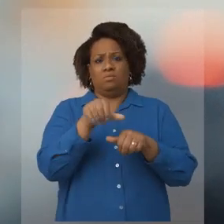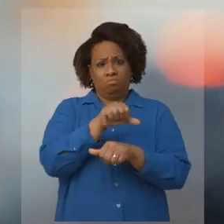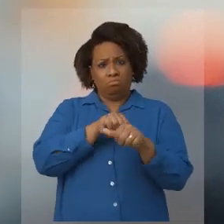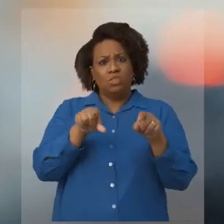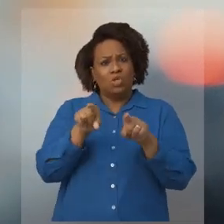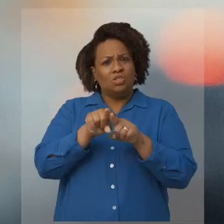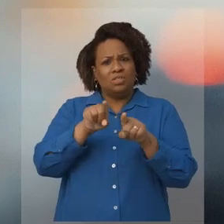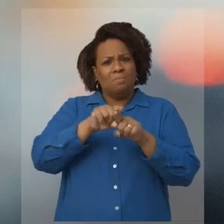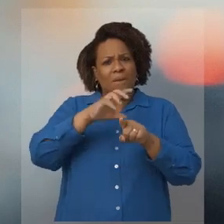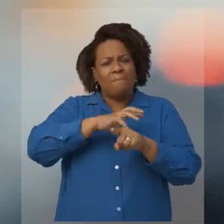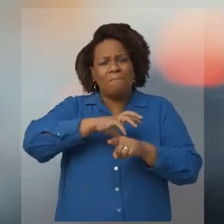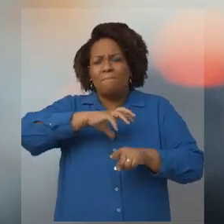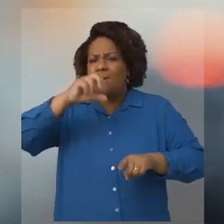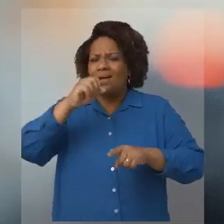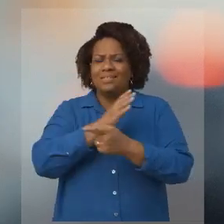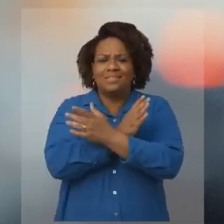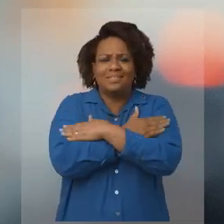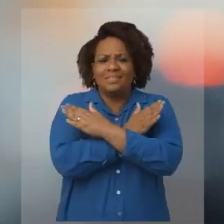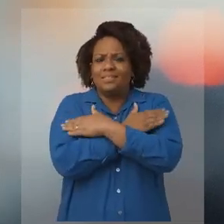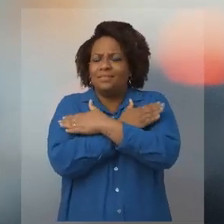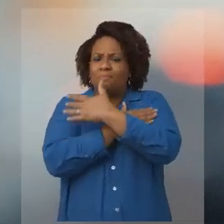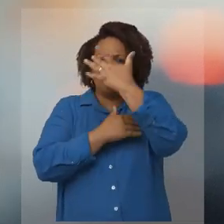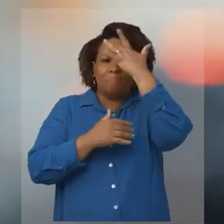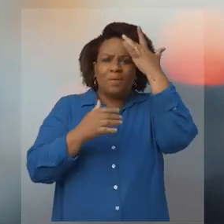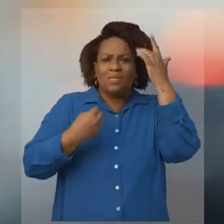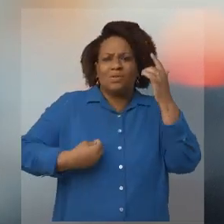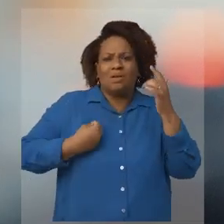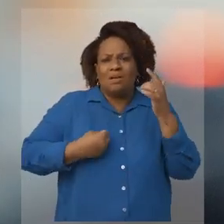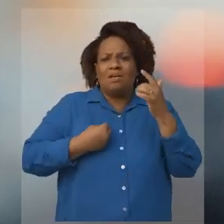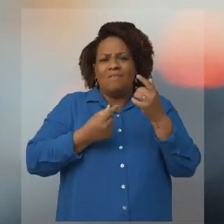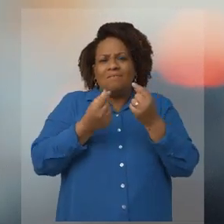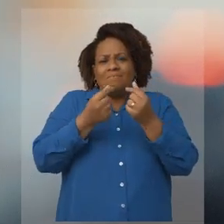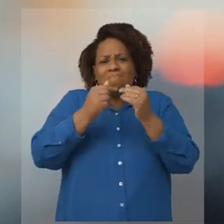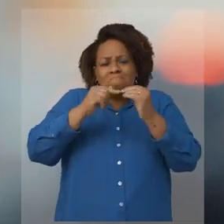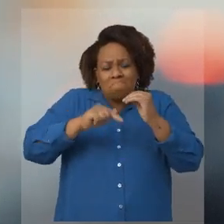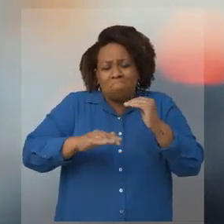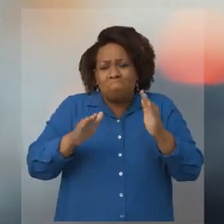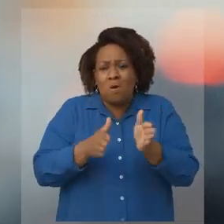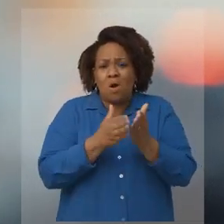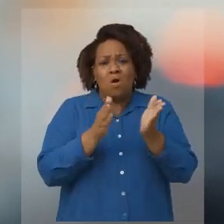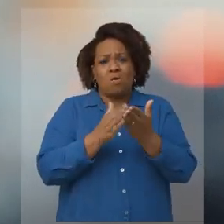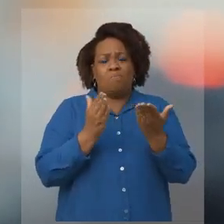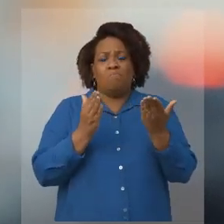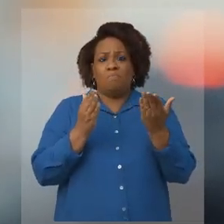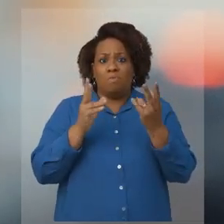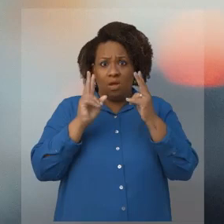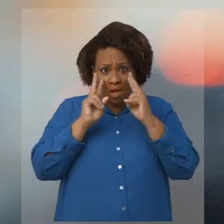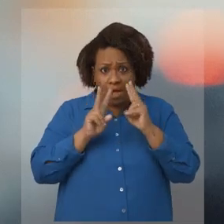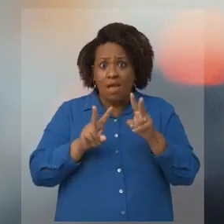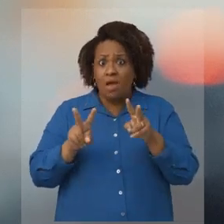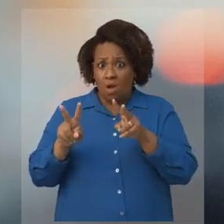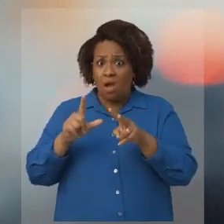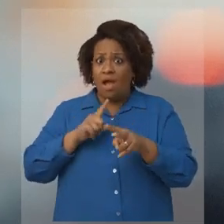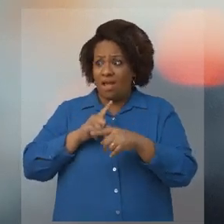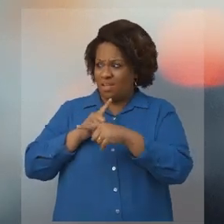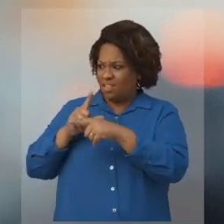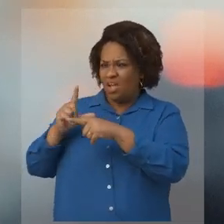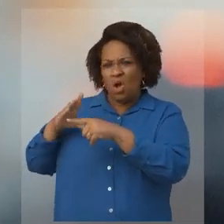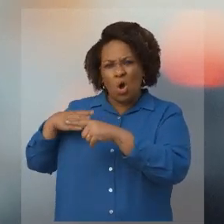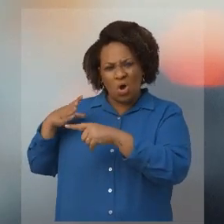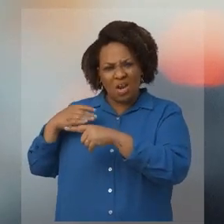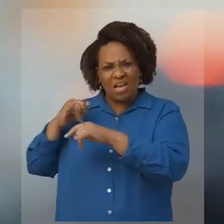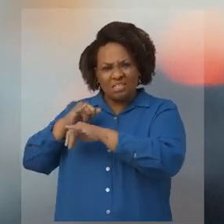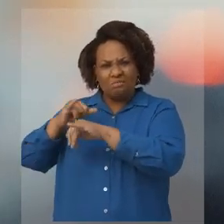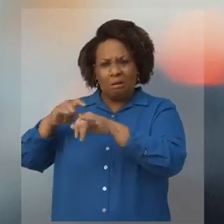campeões em desemprego e de pessoas vivendo abaixo da linha da pobreza. E olhem que eles ainda têm a coragem de